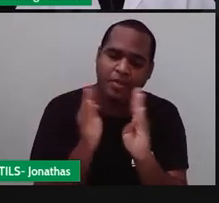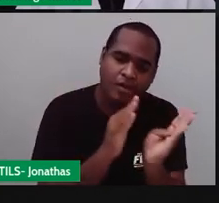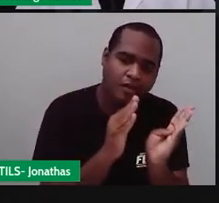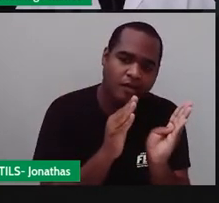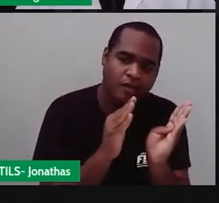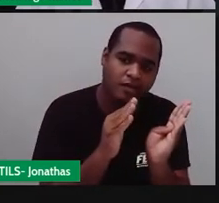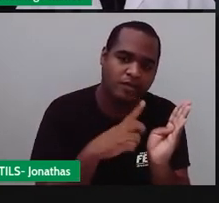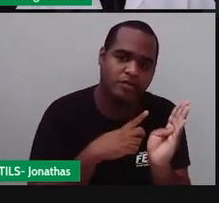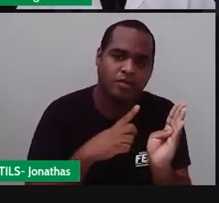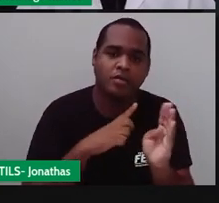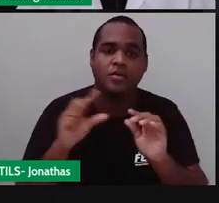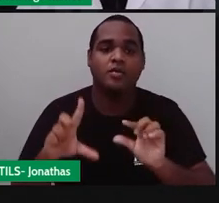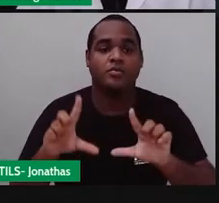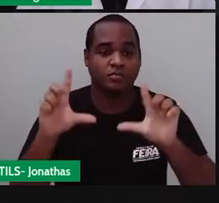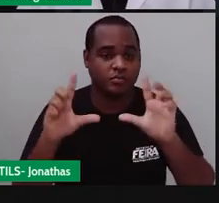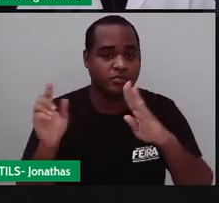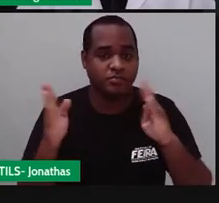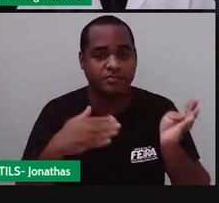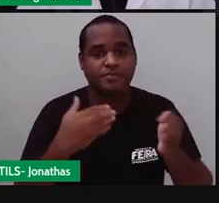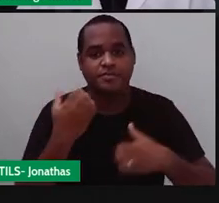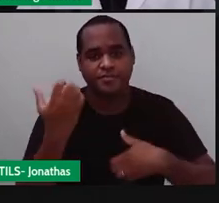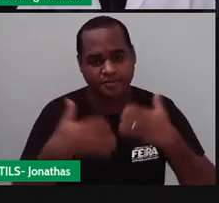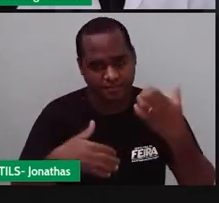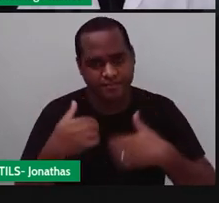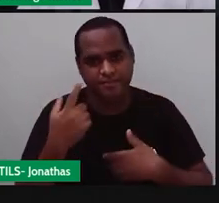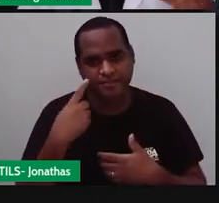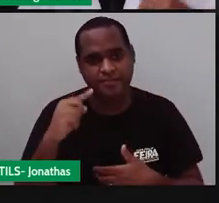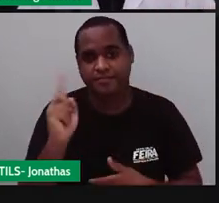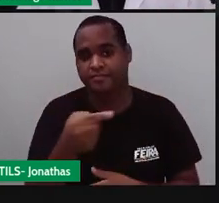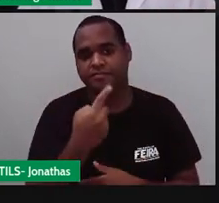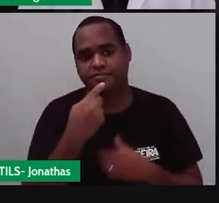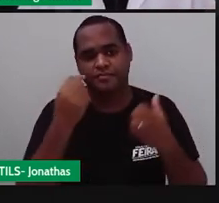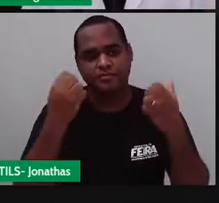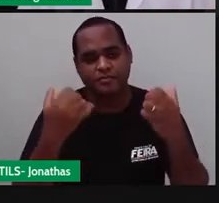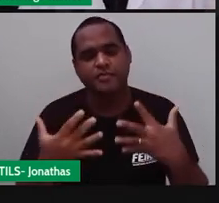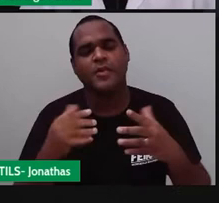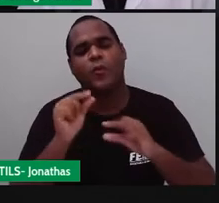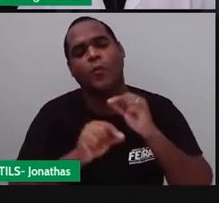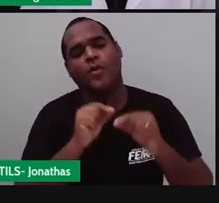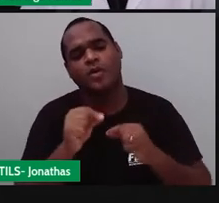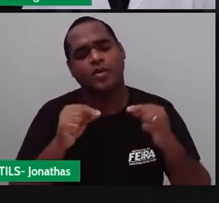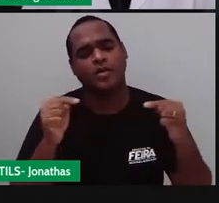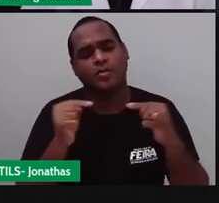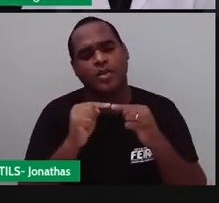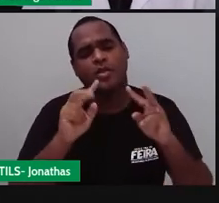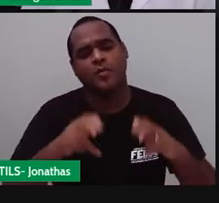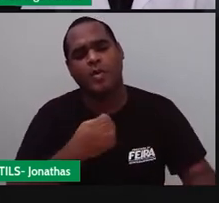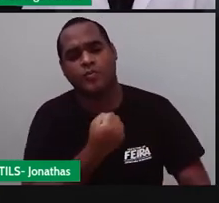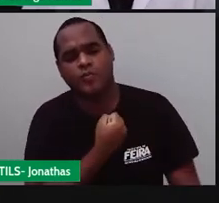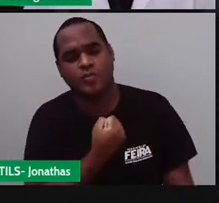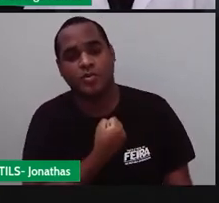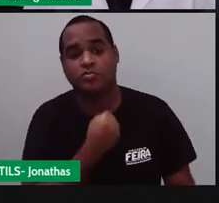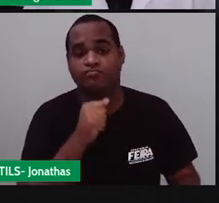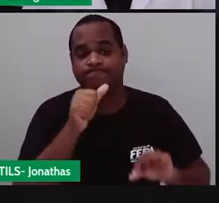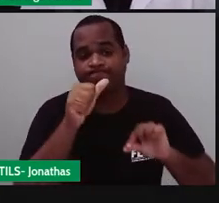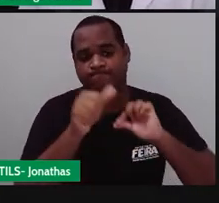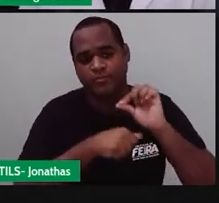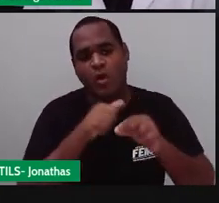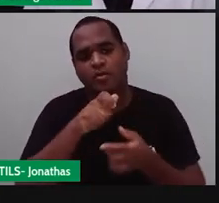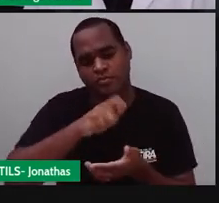tela e agora a gente vai ver como é que esses números racionais podem ser